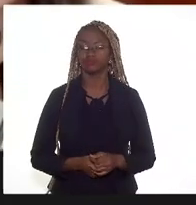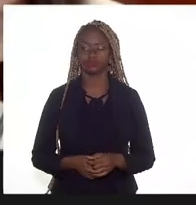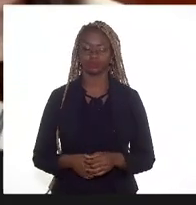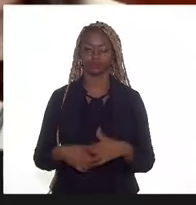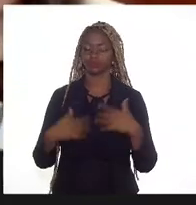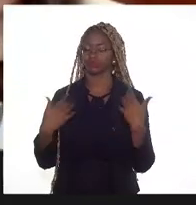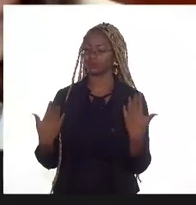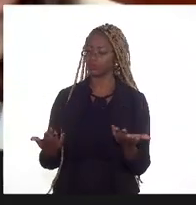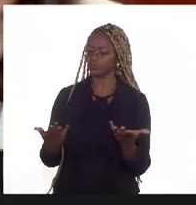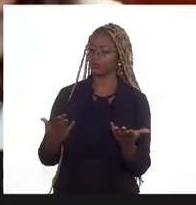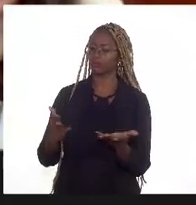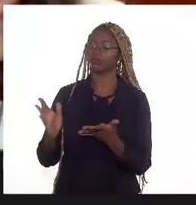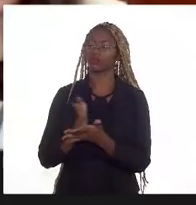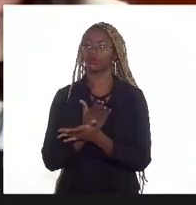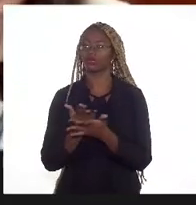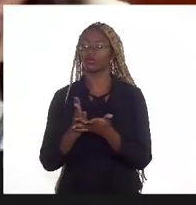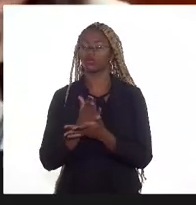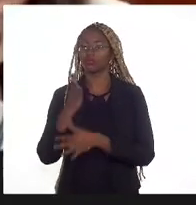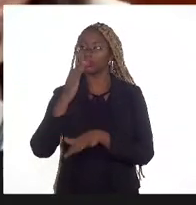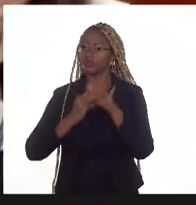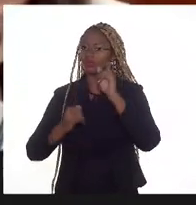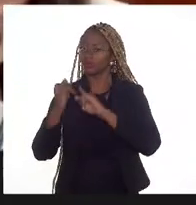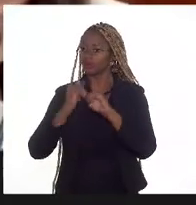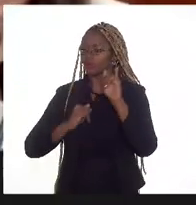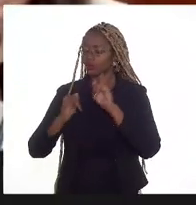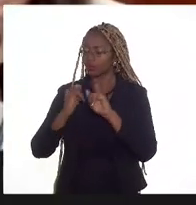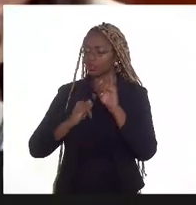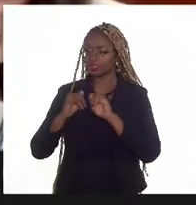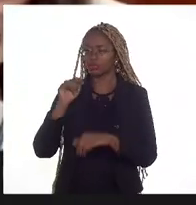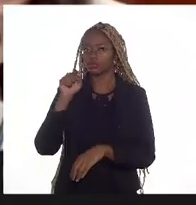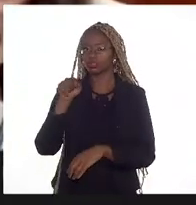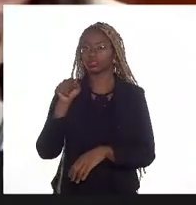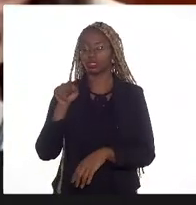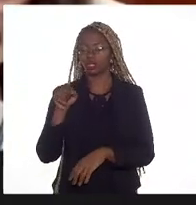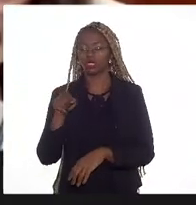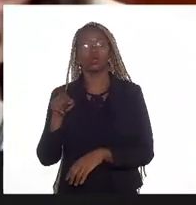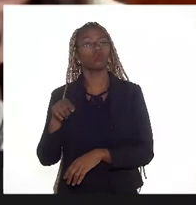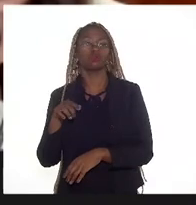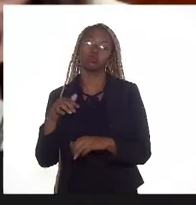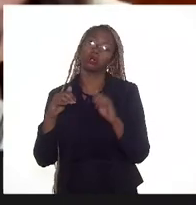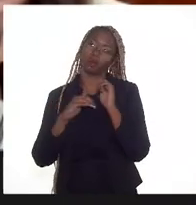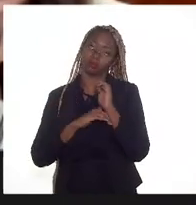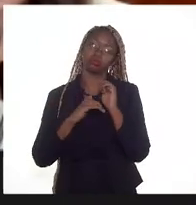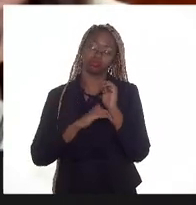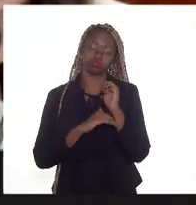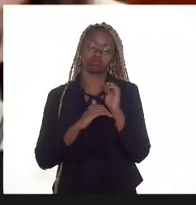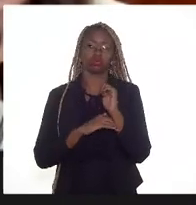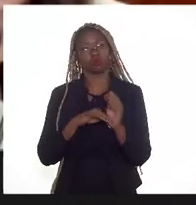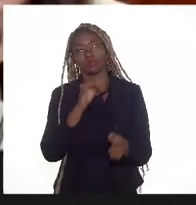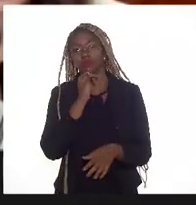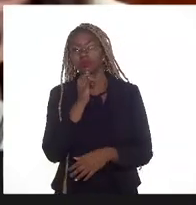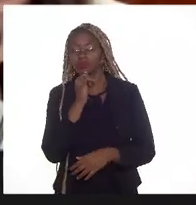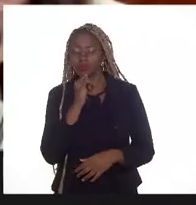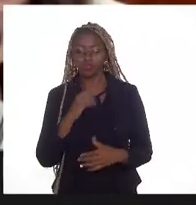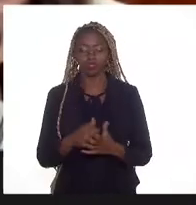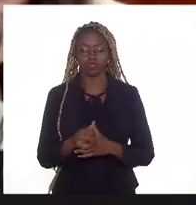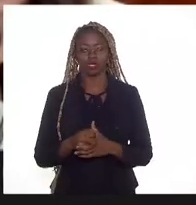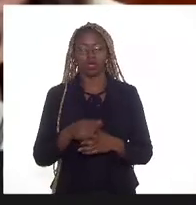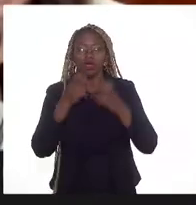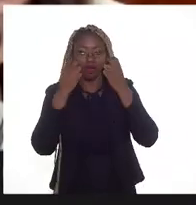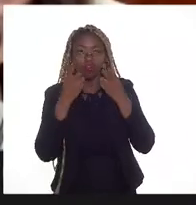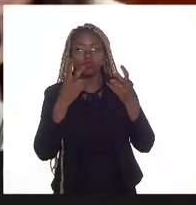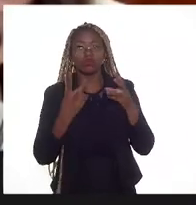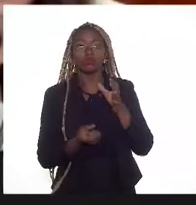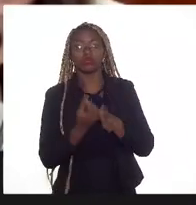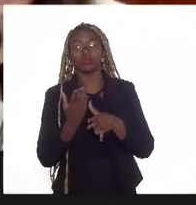classifica algumas informações dentro do plano de documento que são de caráter restrito, por exemplo, previsão de produção, algumas